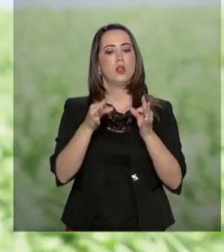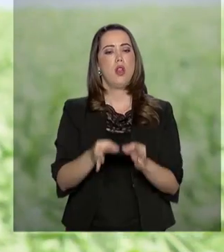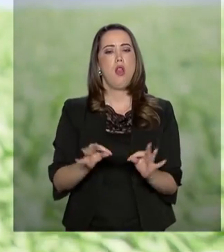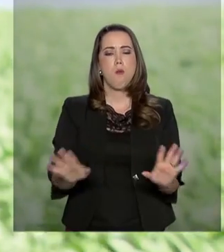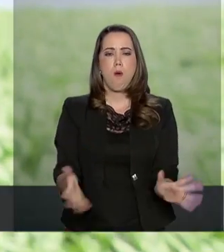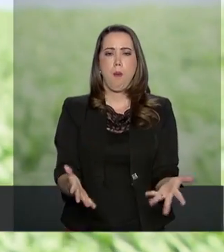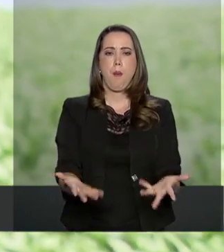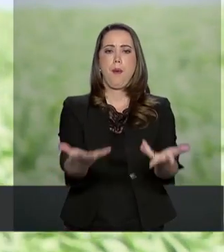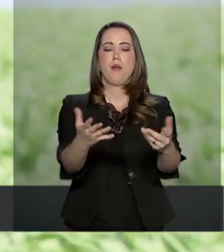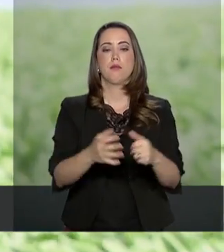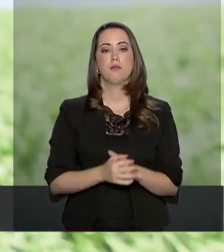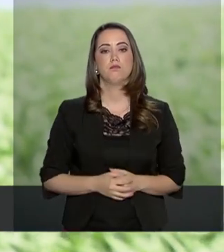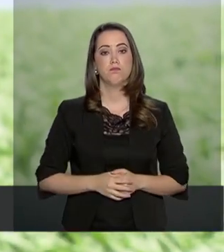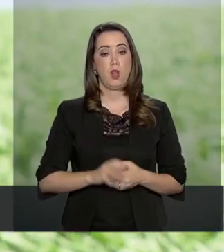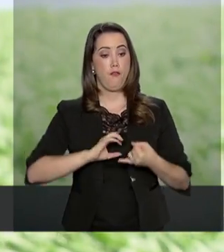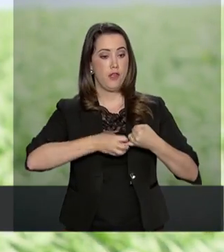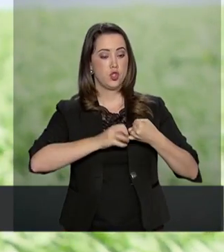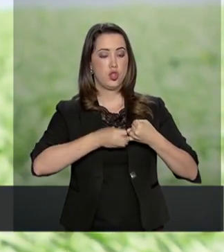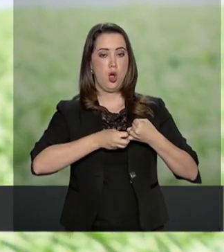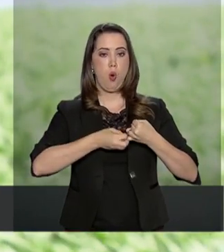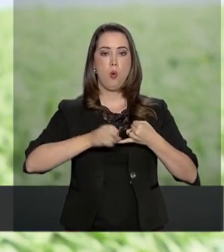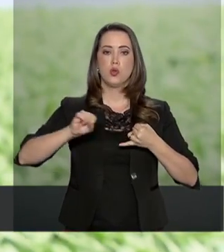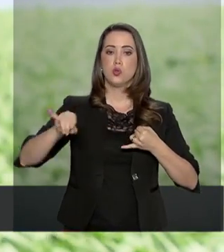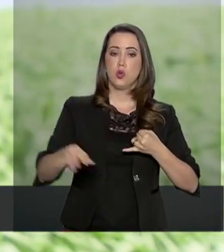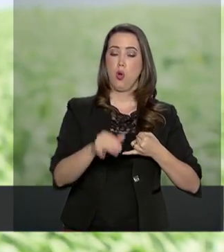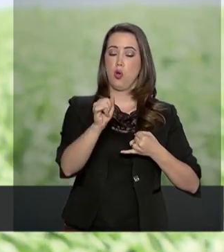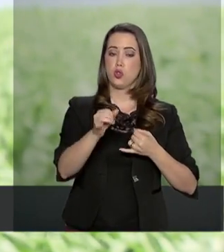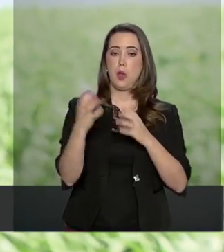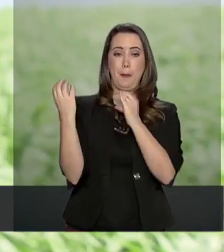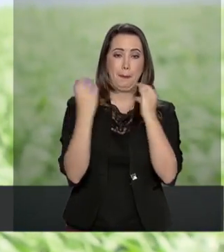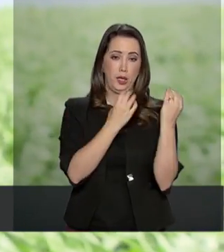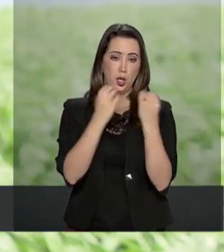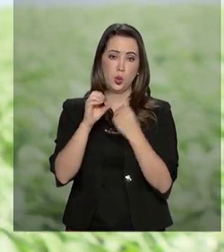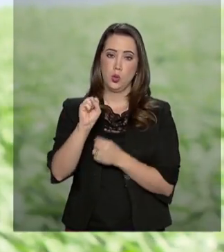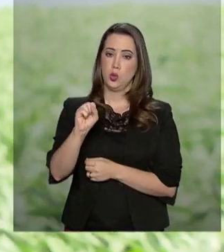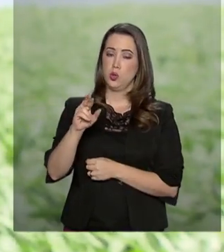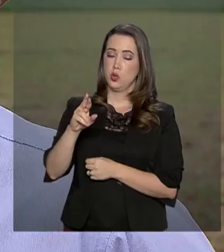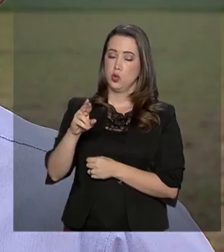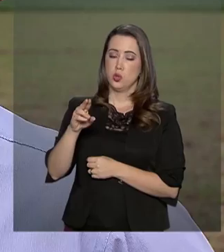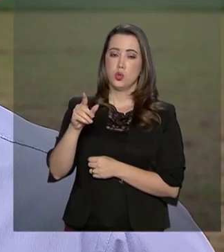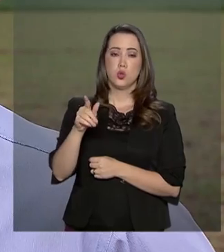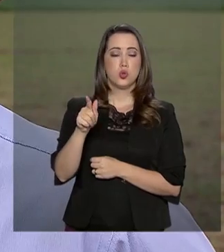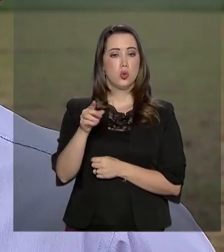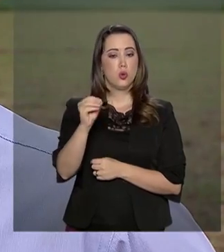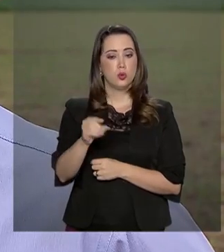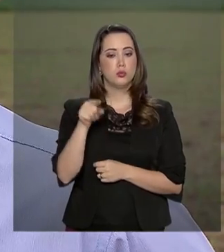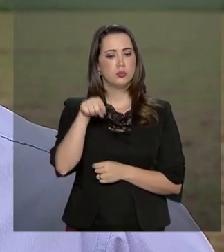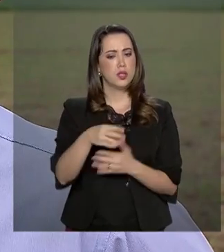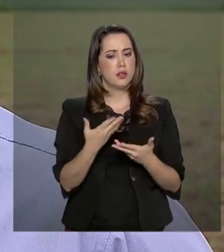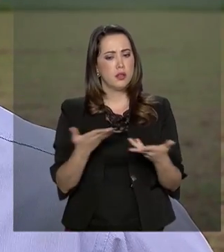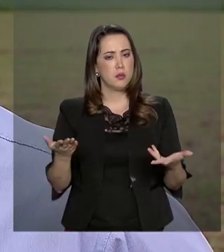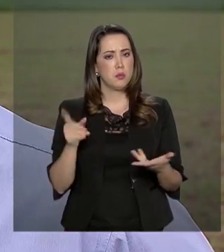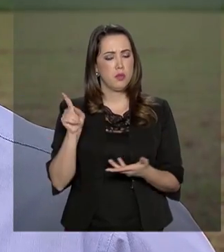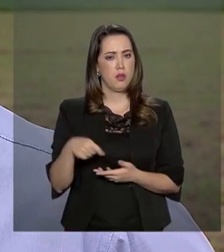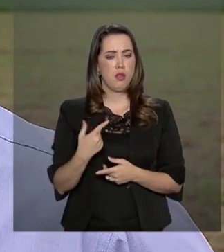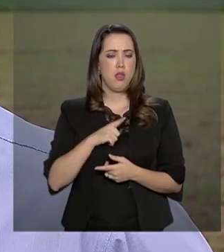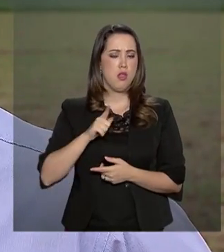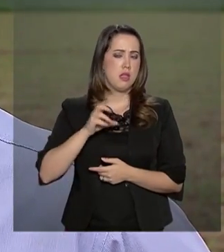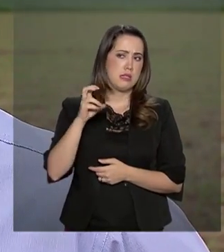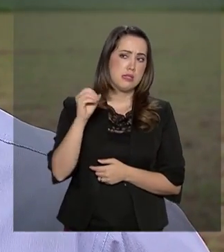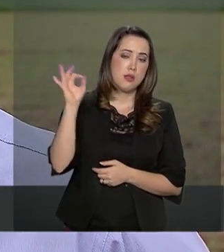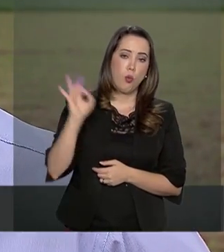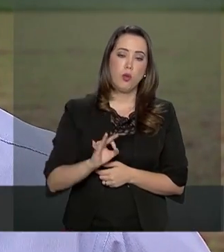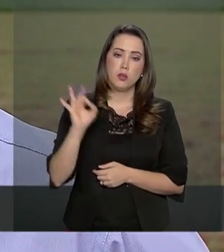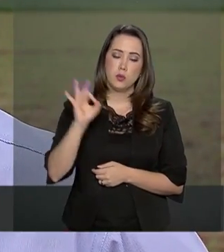produzo feijão, soja, milho, sorgo, trigo. Dessa produção, 50